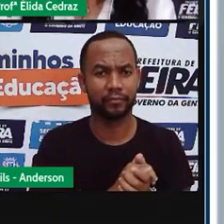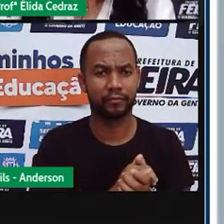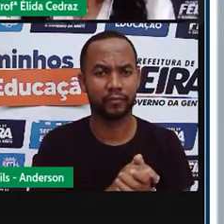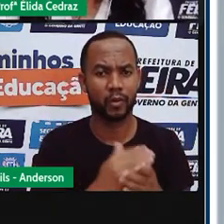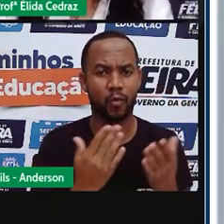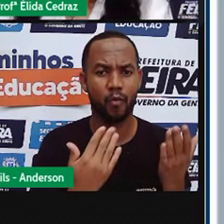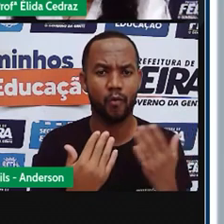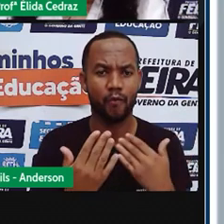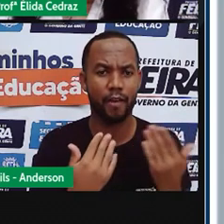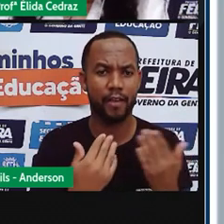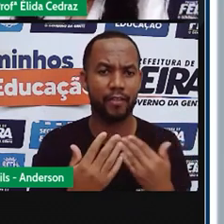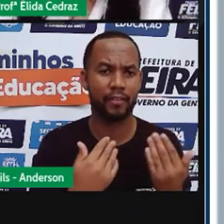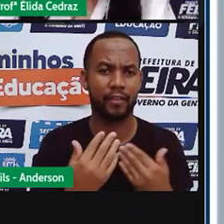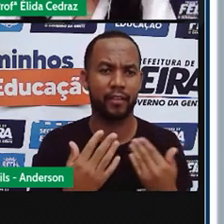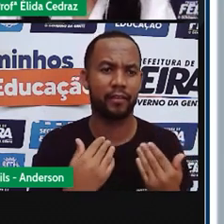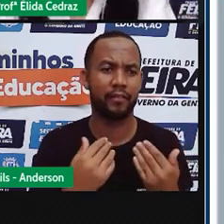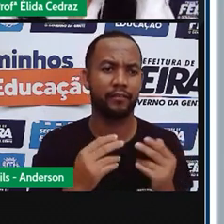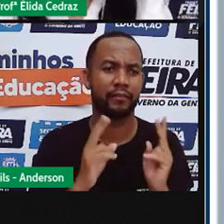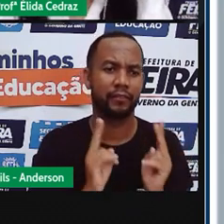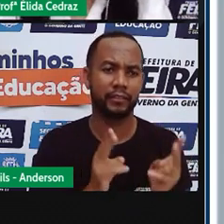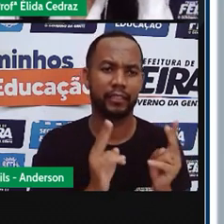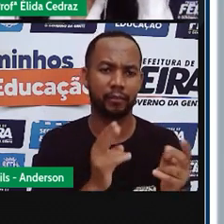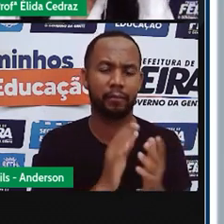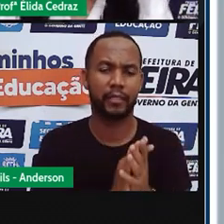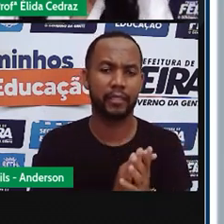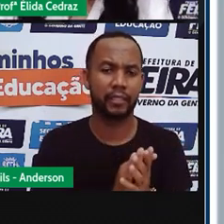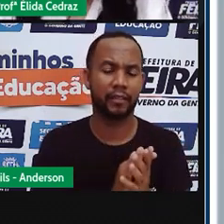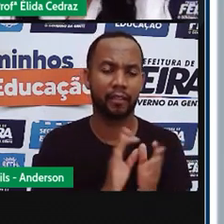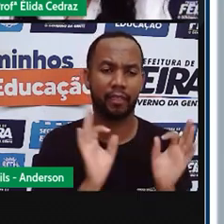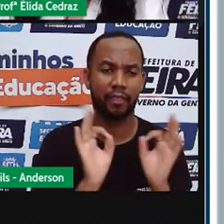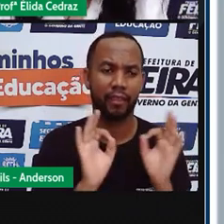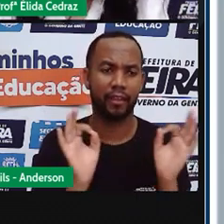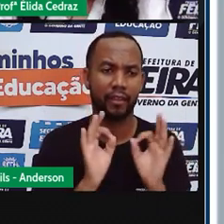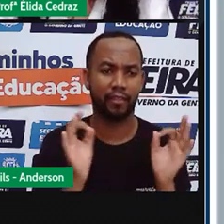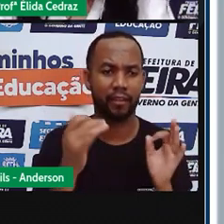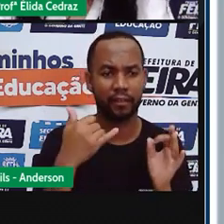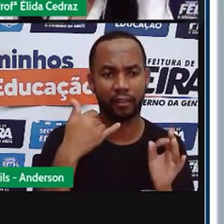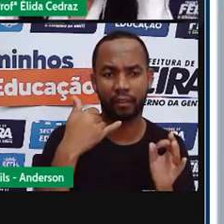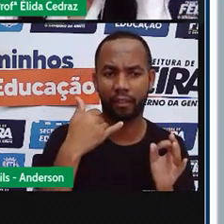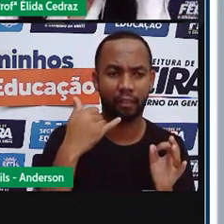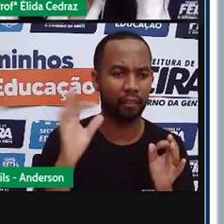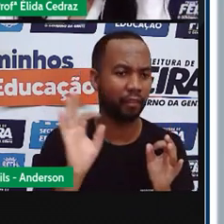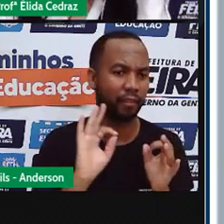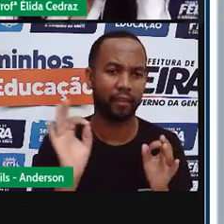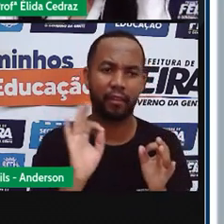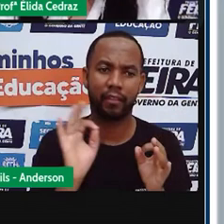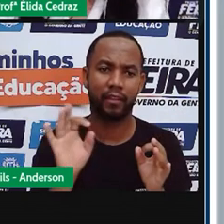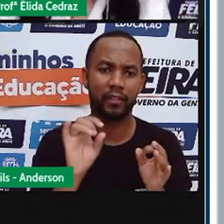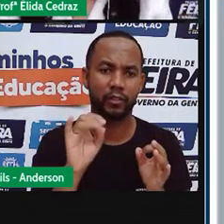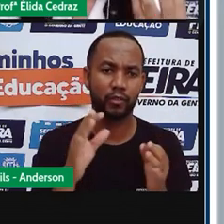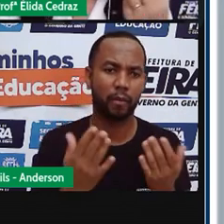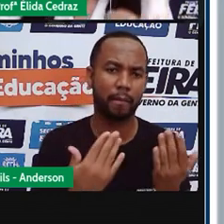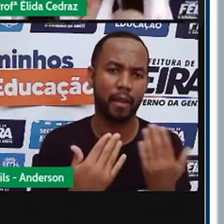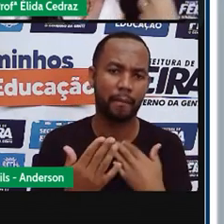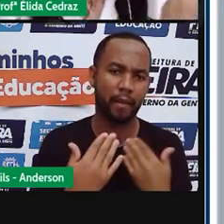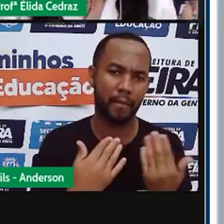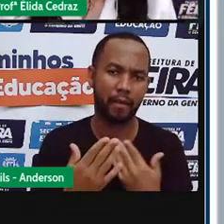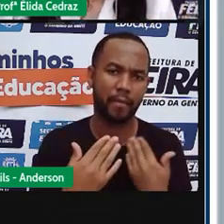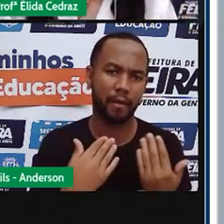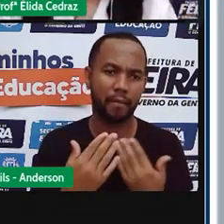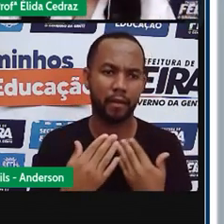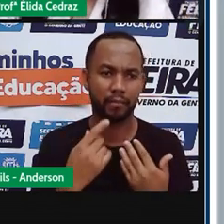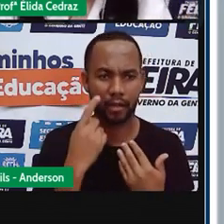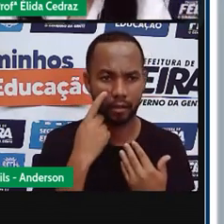Conversar sem nenhuma ferramenta para fazer essa intermediação. Conversar